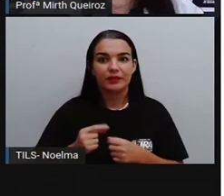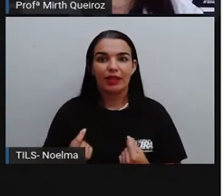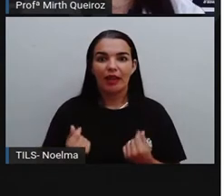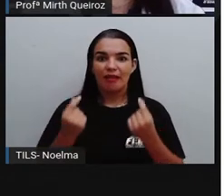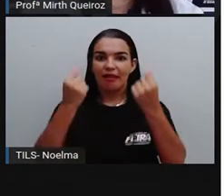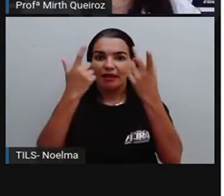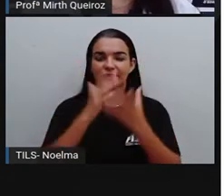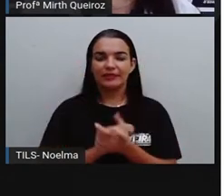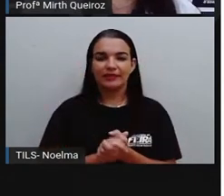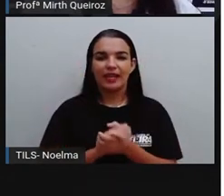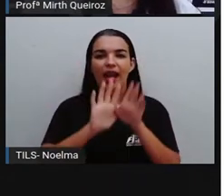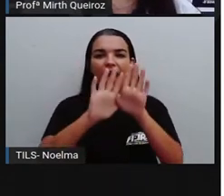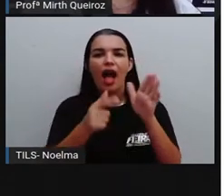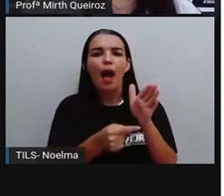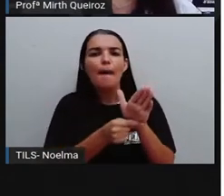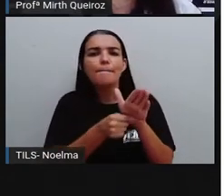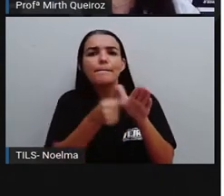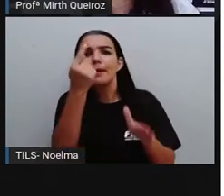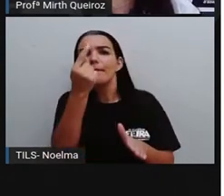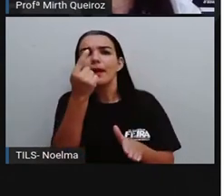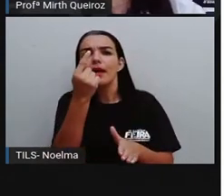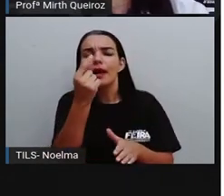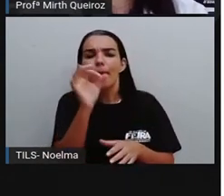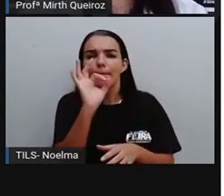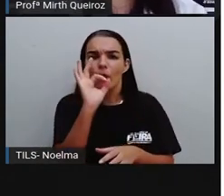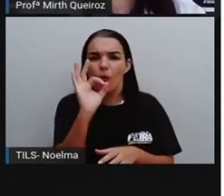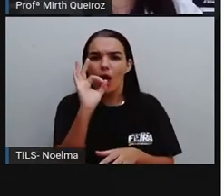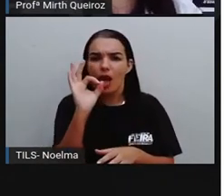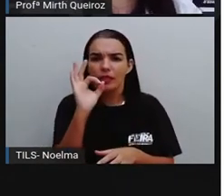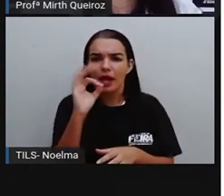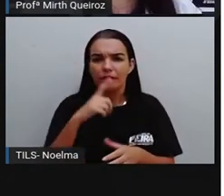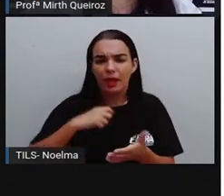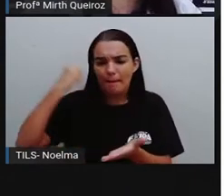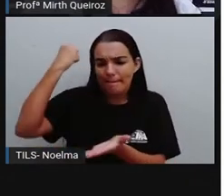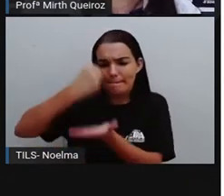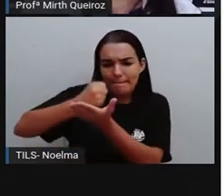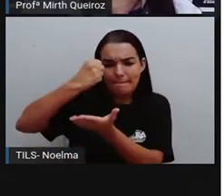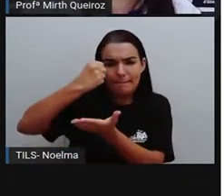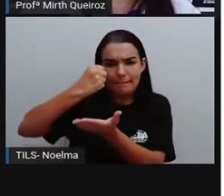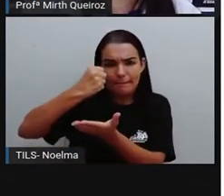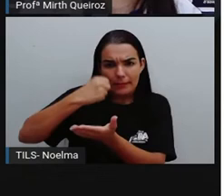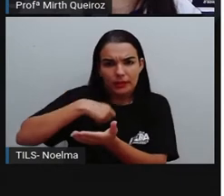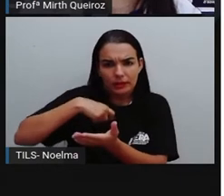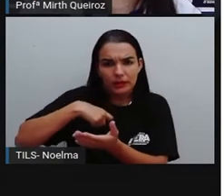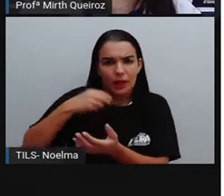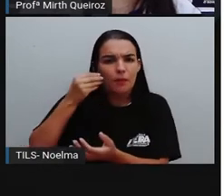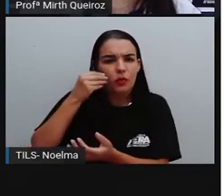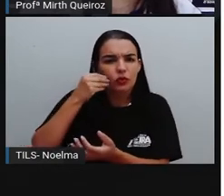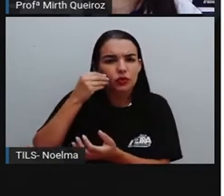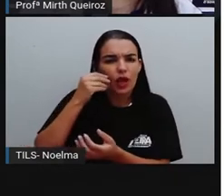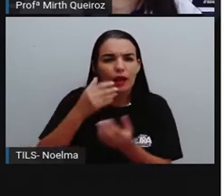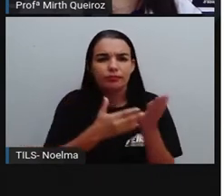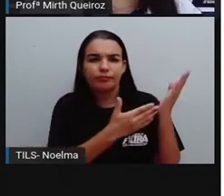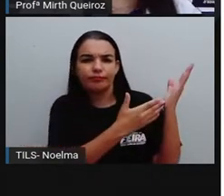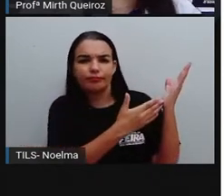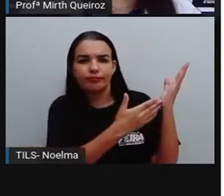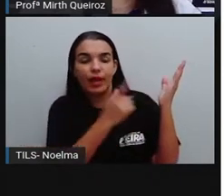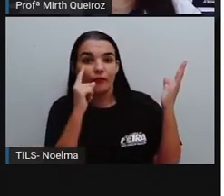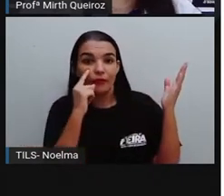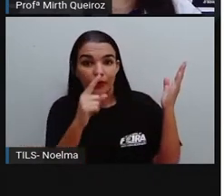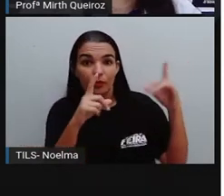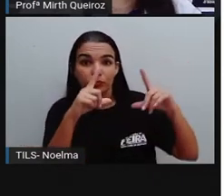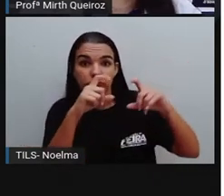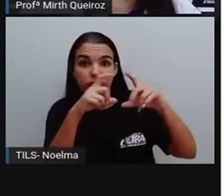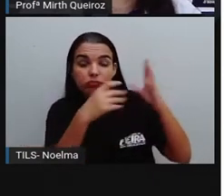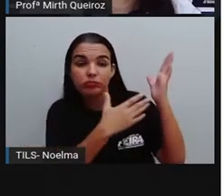A primeira moeda que foi cunhada, né? Onde teria esse símbolo, que foi essa aqui, ó. Como a gente tem nas